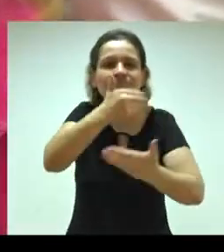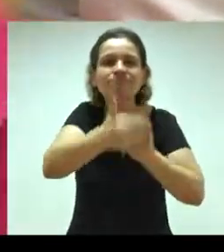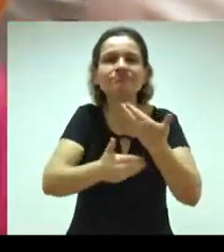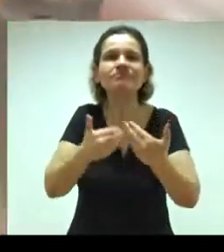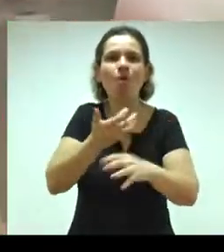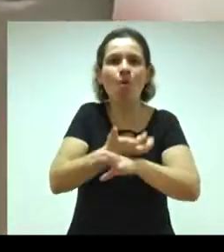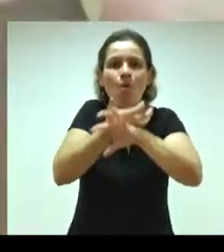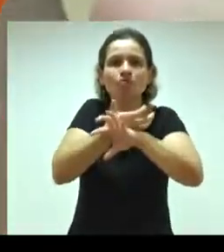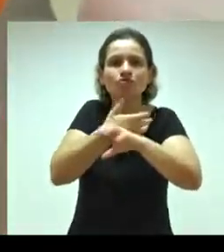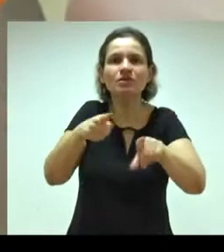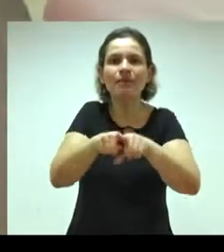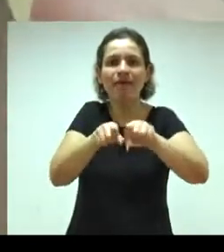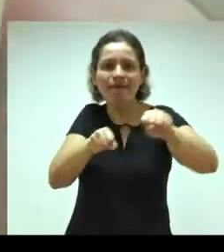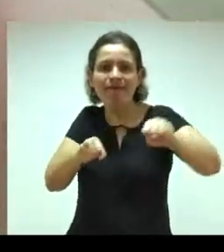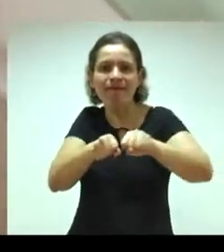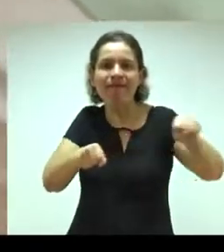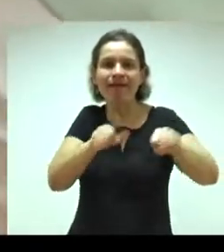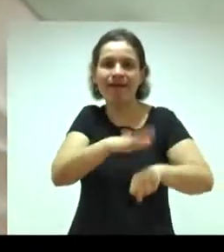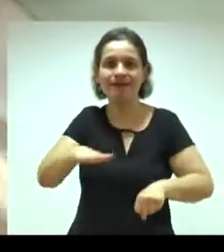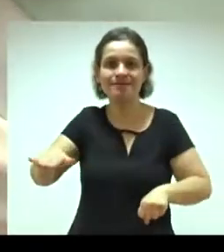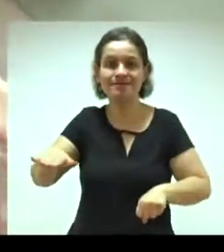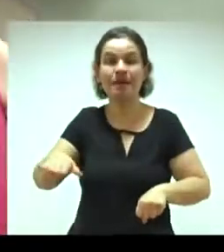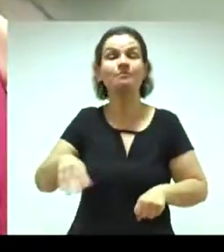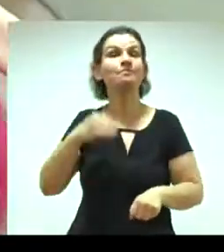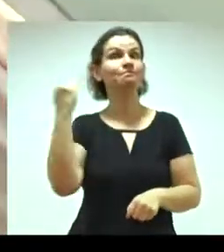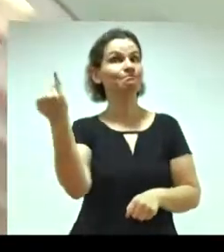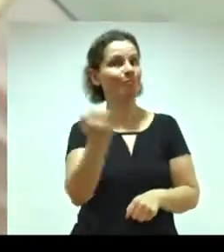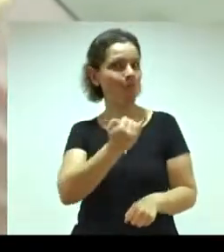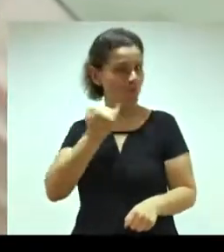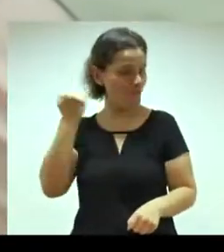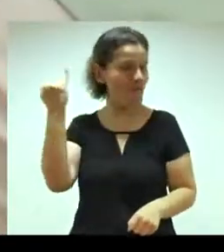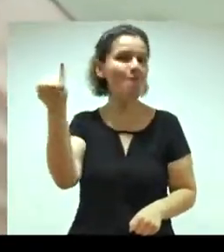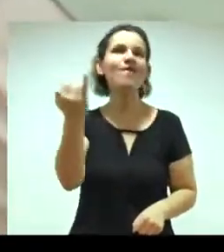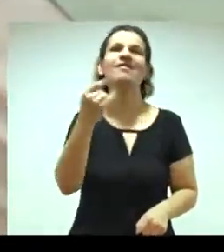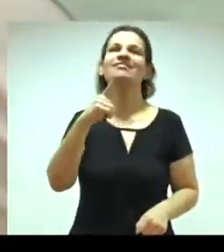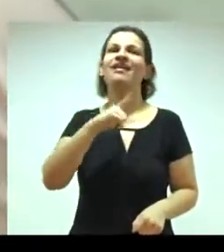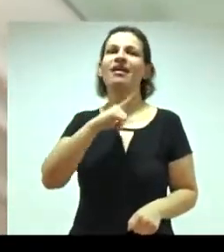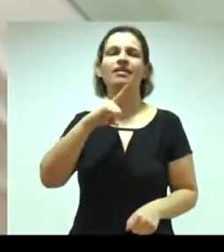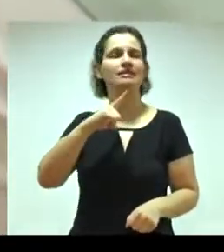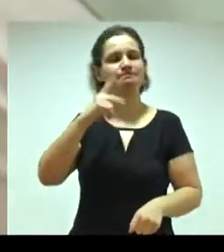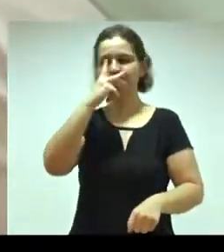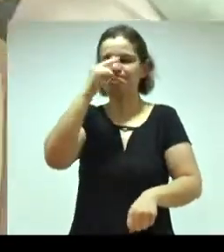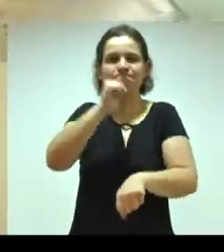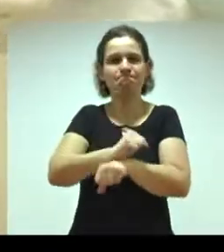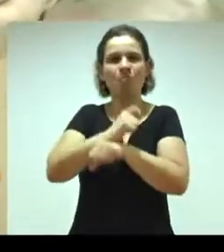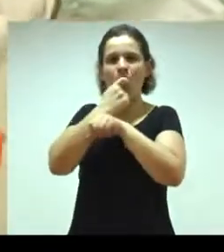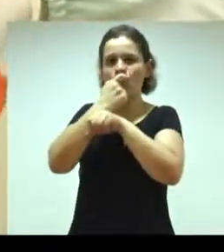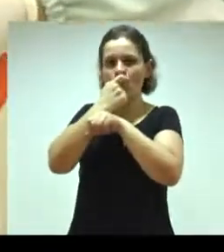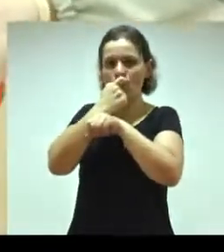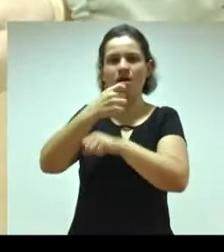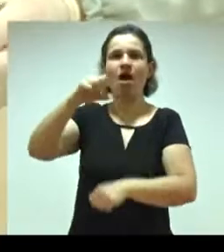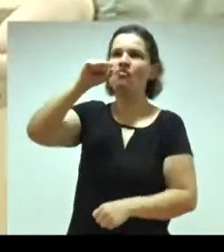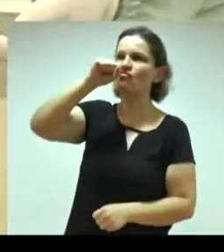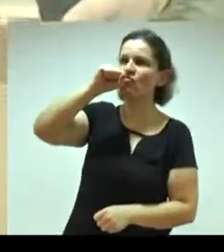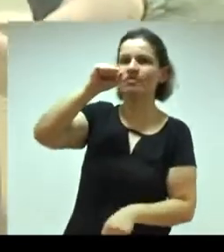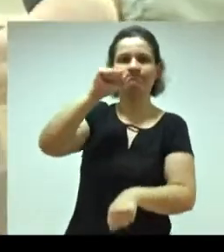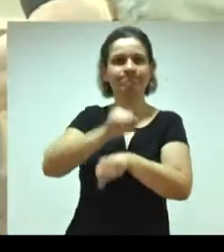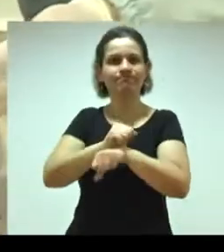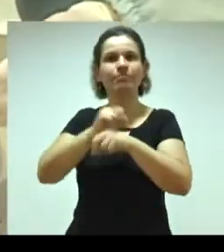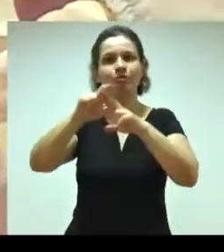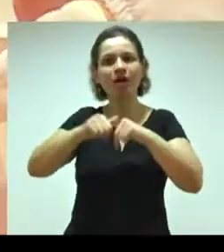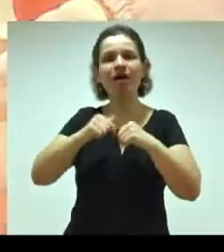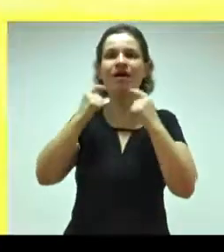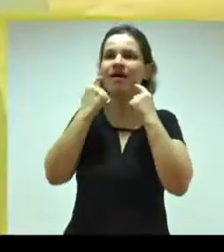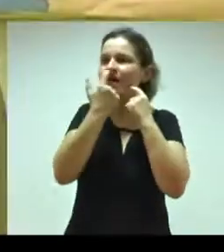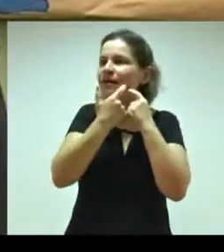esquelético, quanto muscular, da criança. A importância da não chupeta, da não mamadeira para a arcada